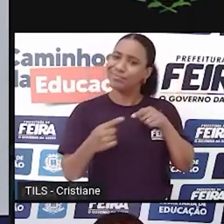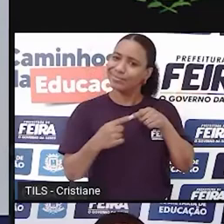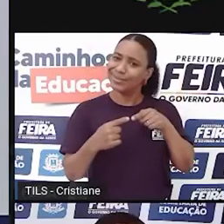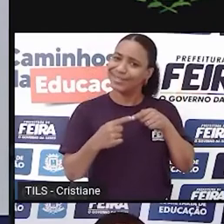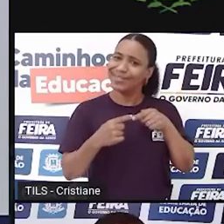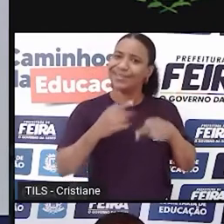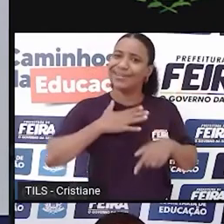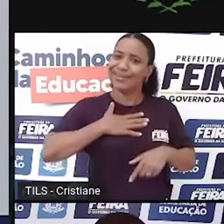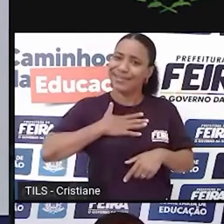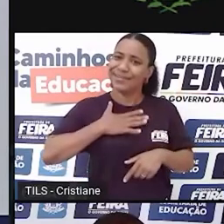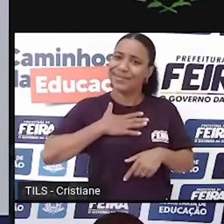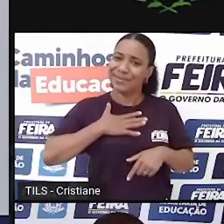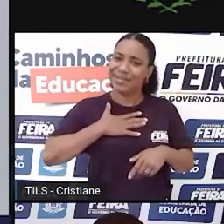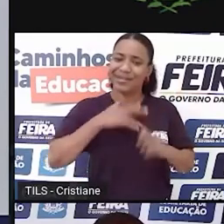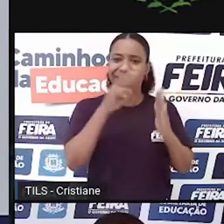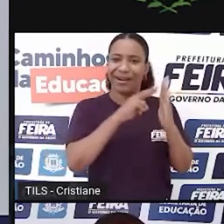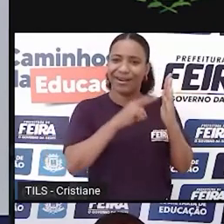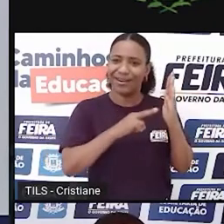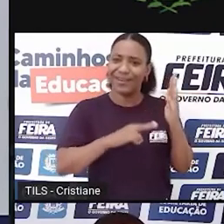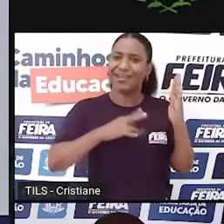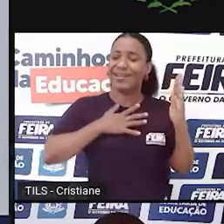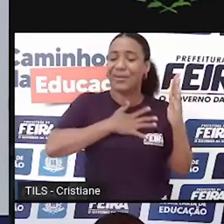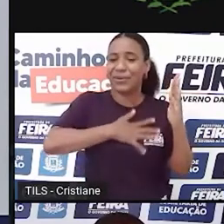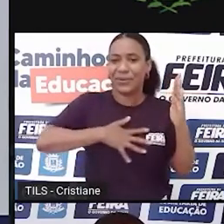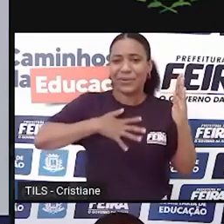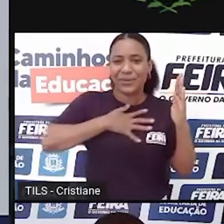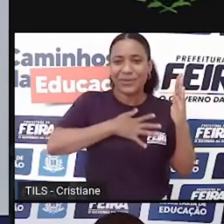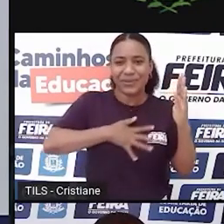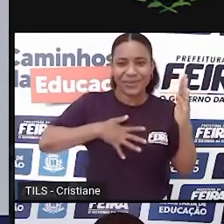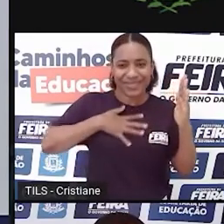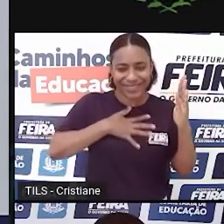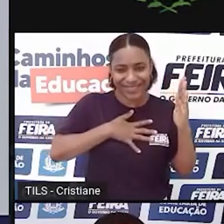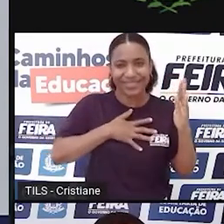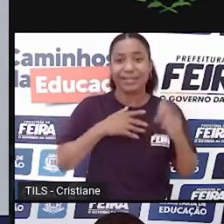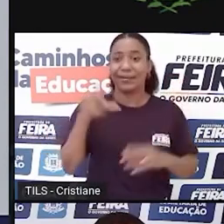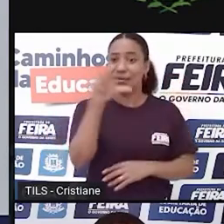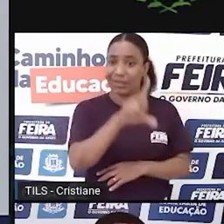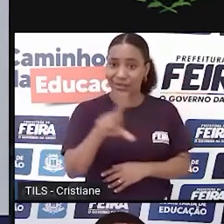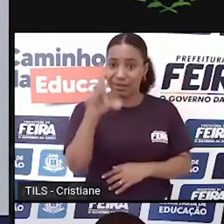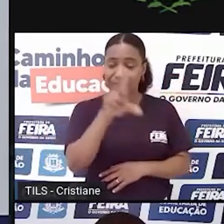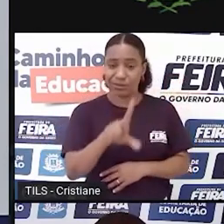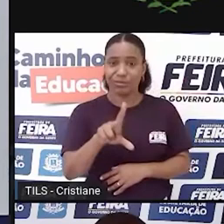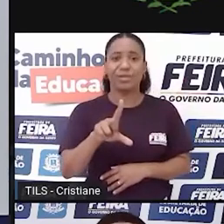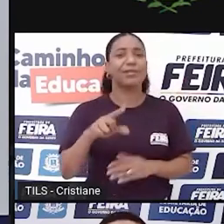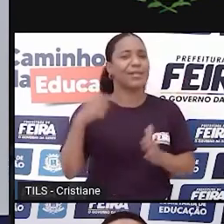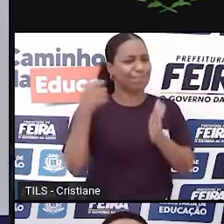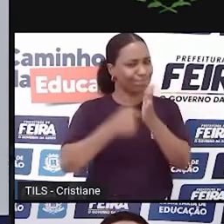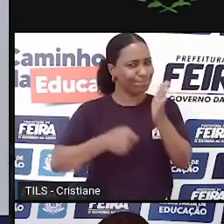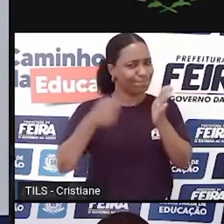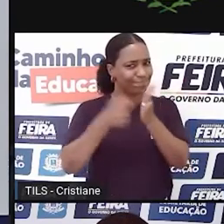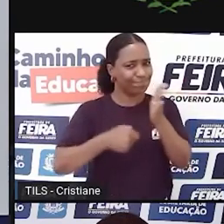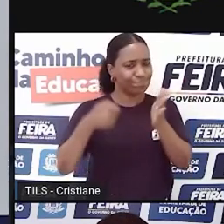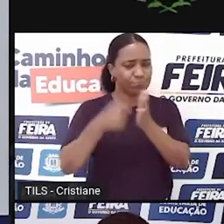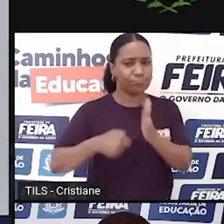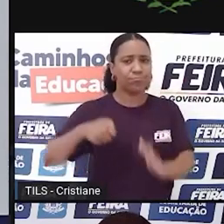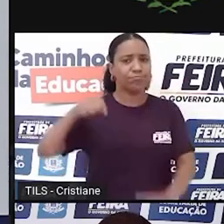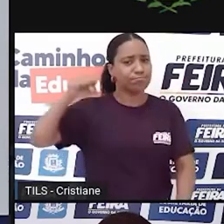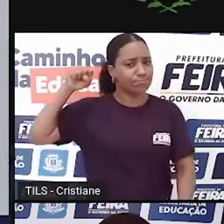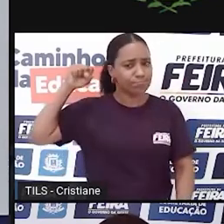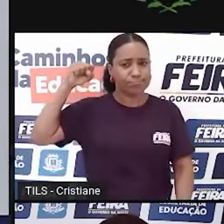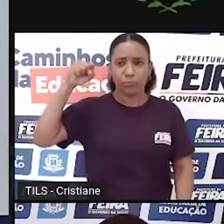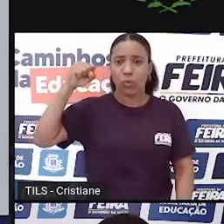Então, a literatura hoje, para mim, em sala de aula é isso, é resistência. É resistência, é poder,